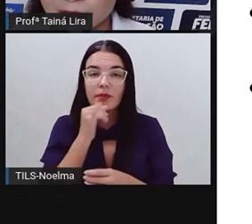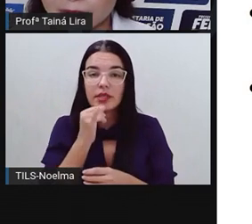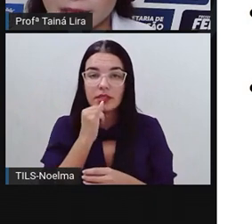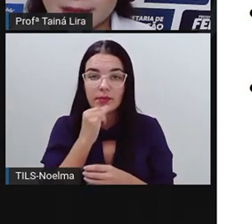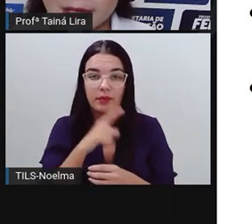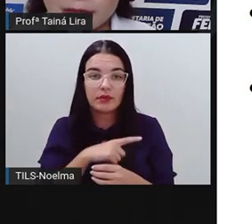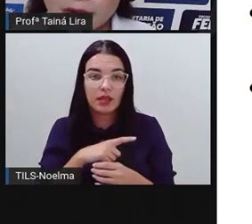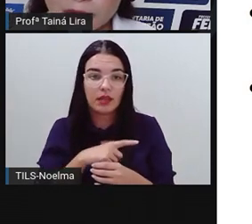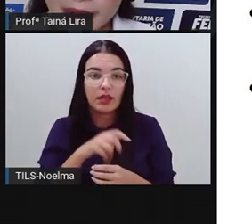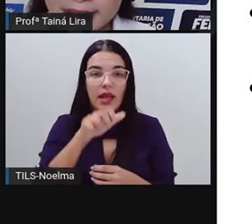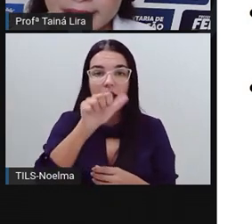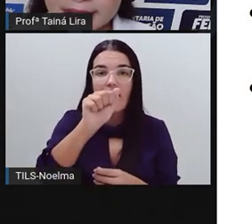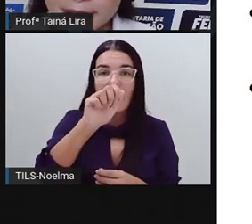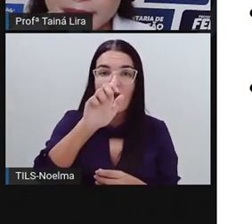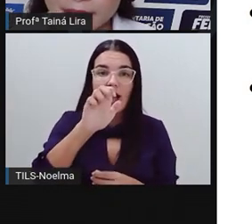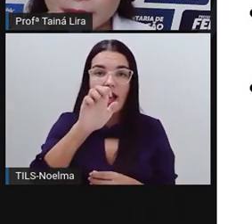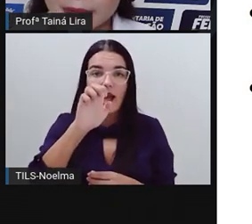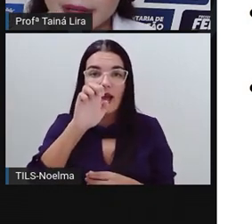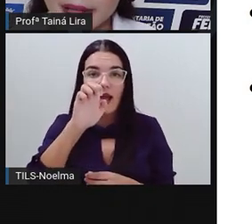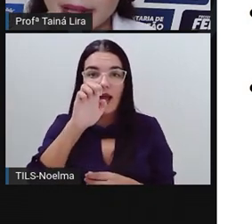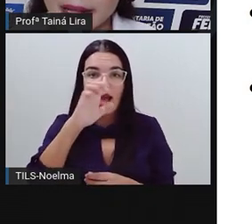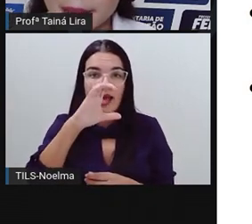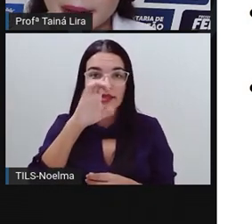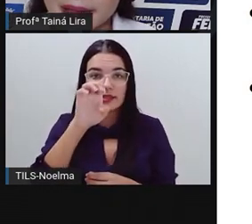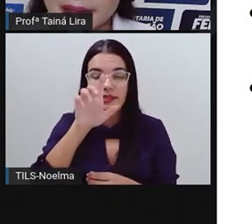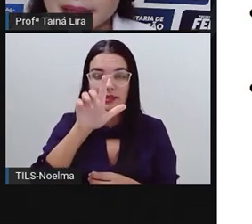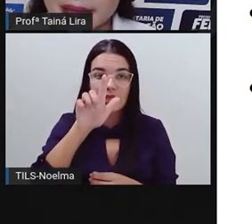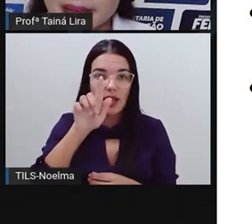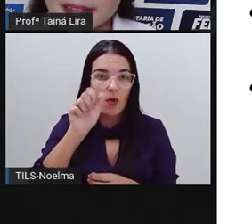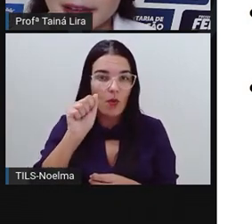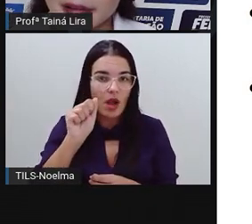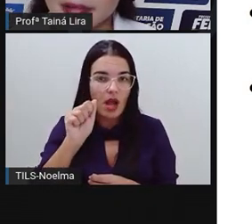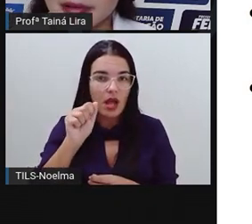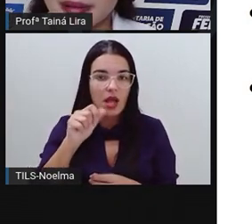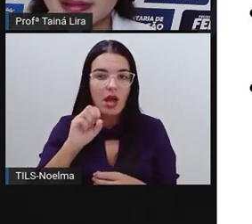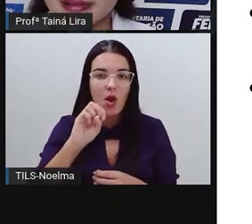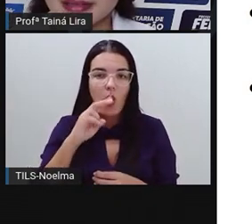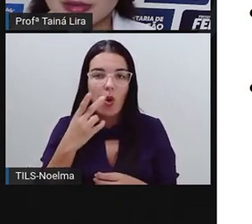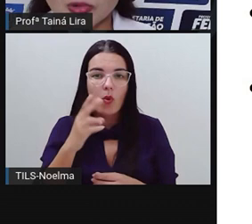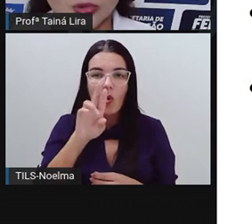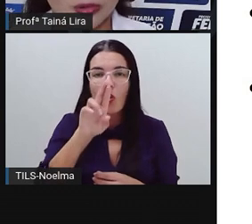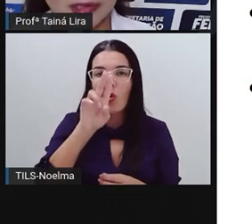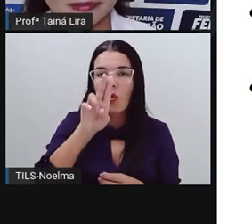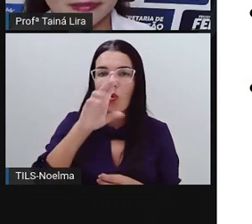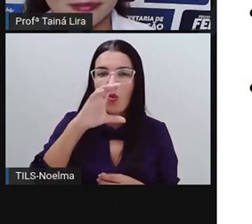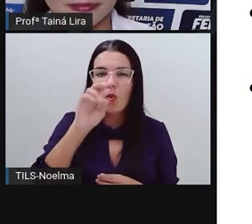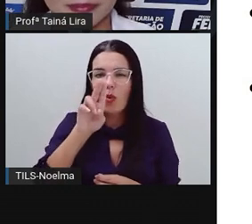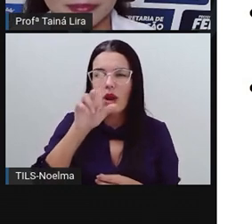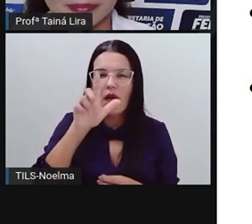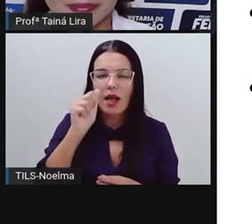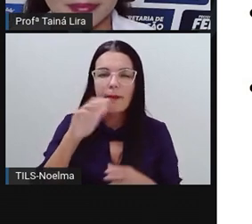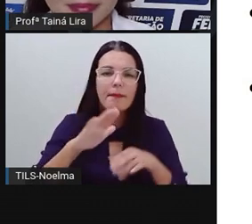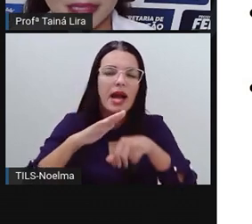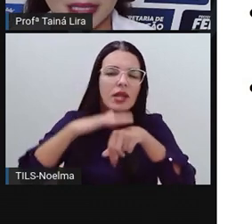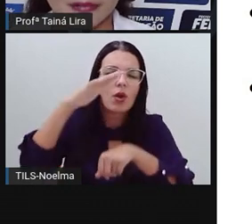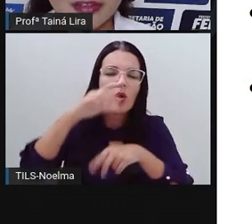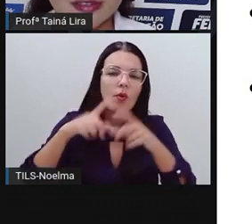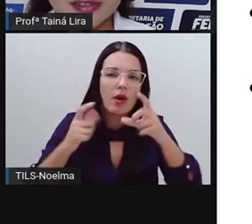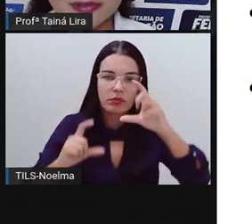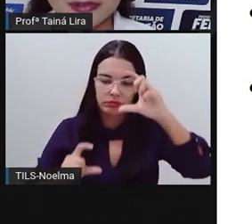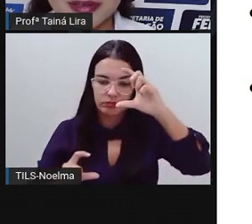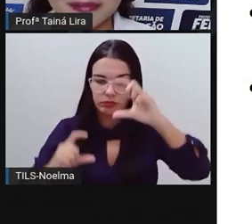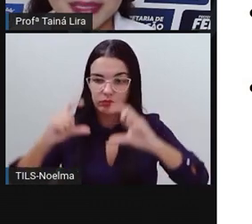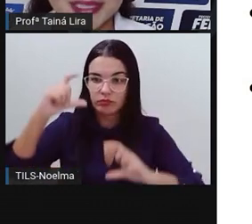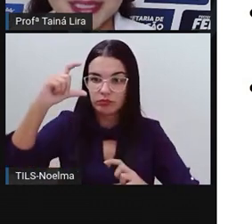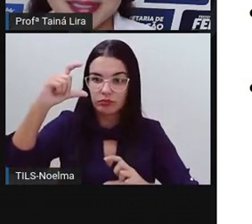e rúcula. Qual barrinha está maior? É a barrinha da selga ou a barrinha da rúcula? Quero ver